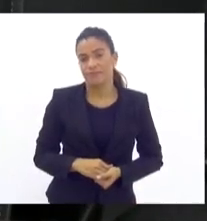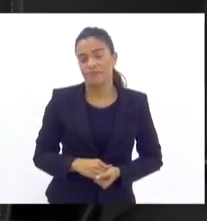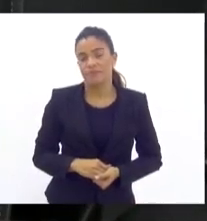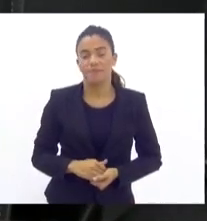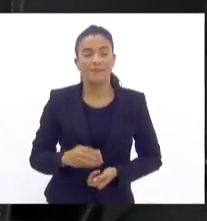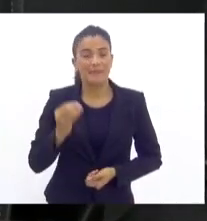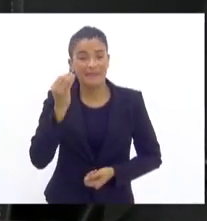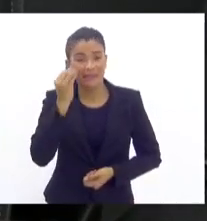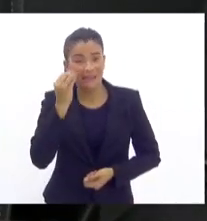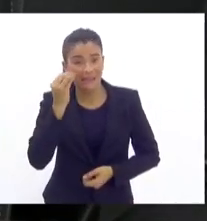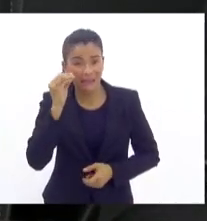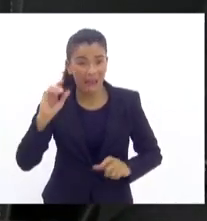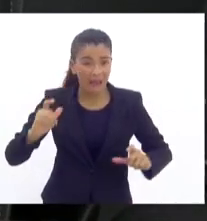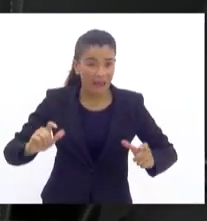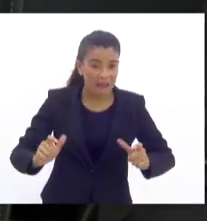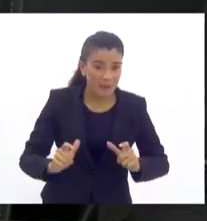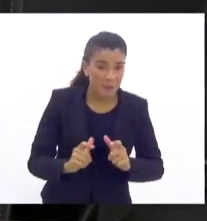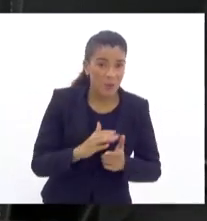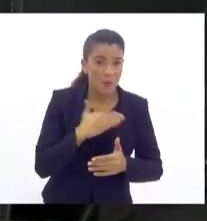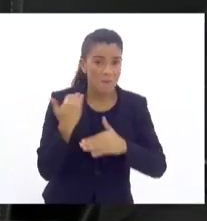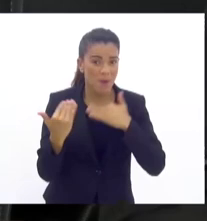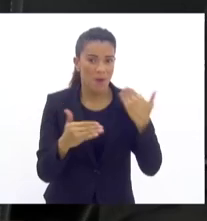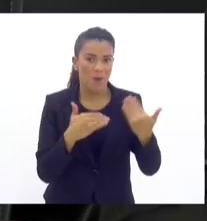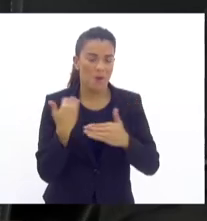tentar diminuir a letalidade?